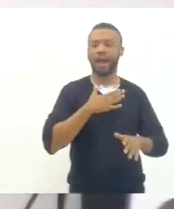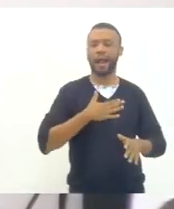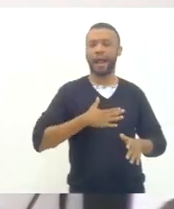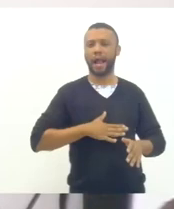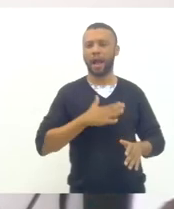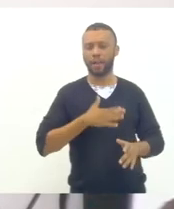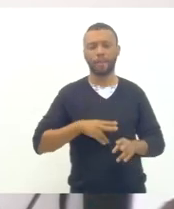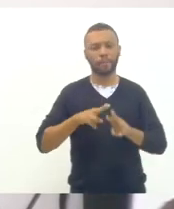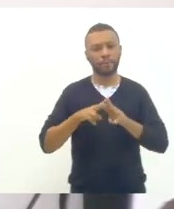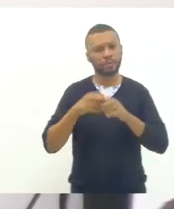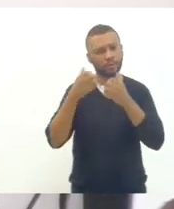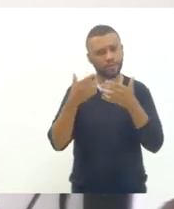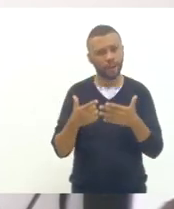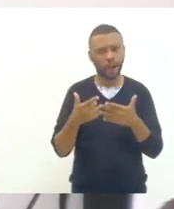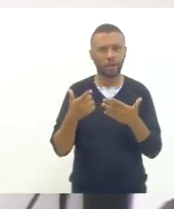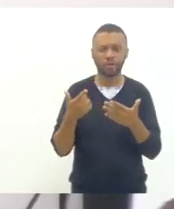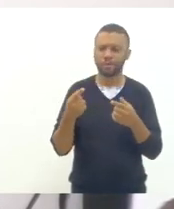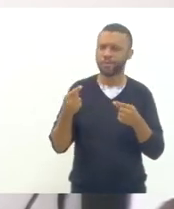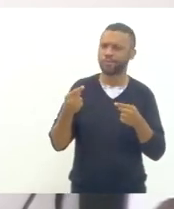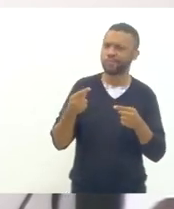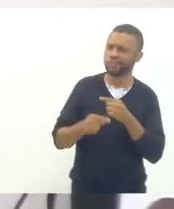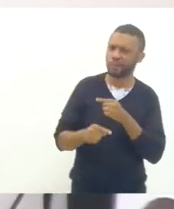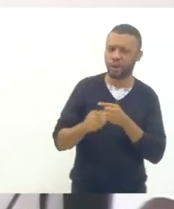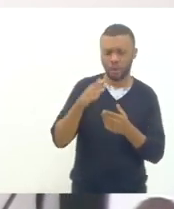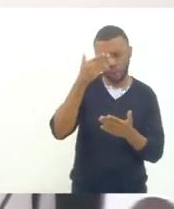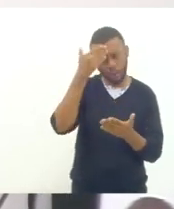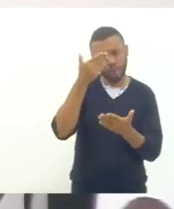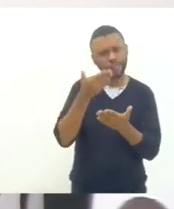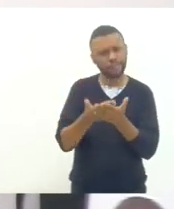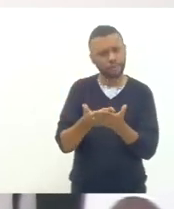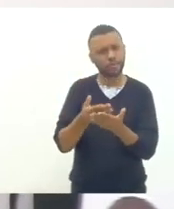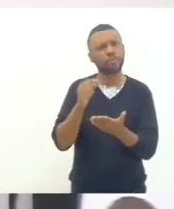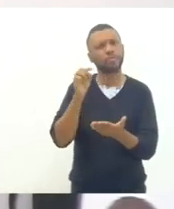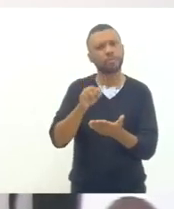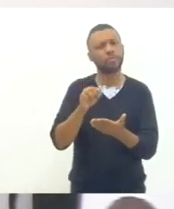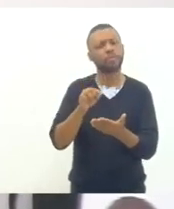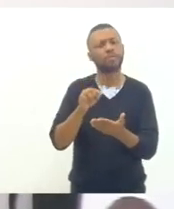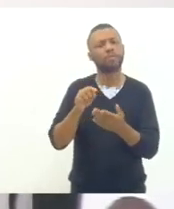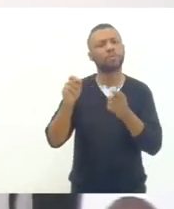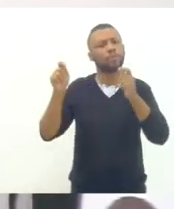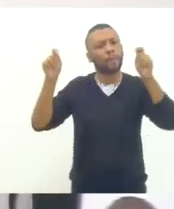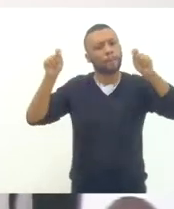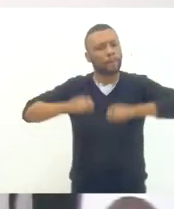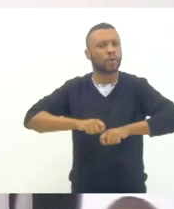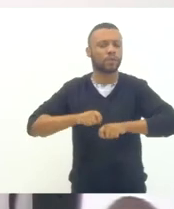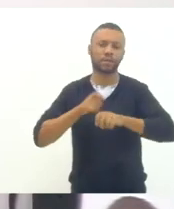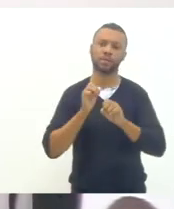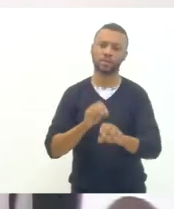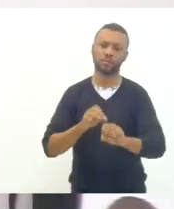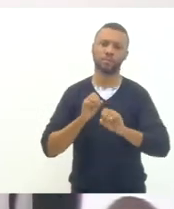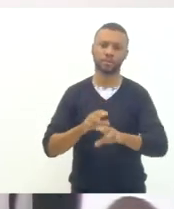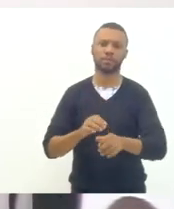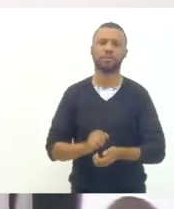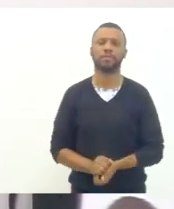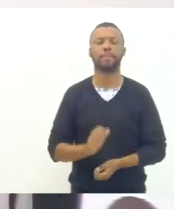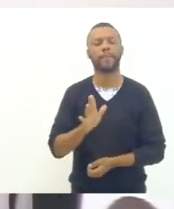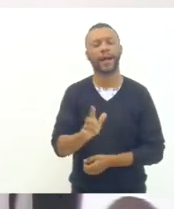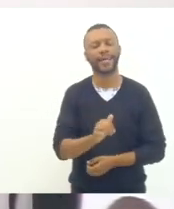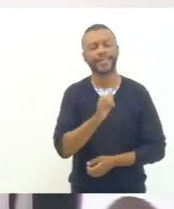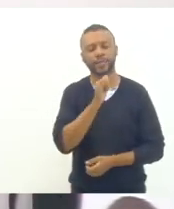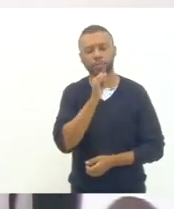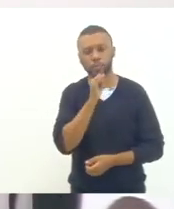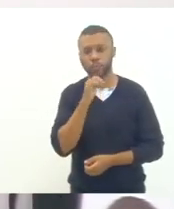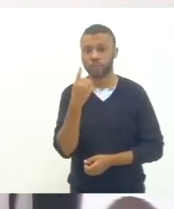falo sem medo de errar não eu confio e acredito no poder da educação mas infelizmente